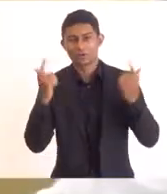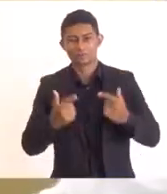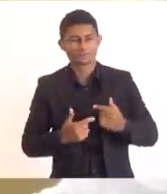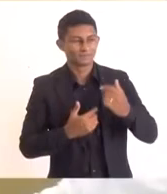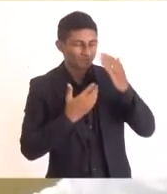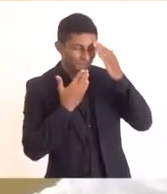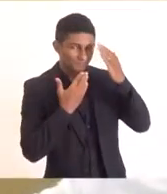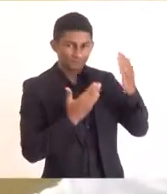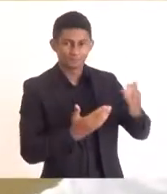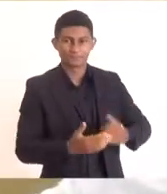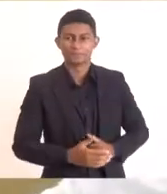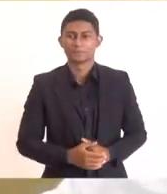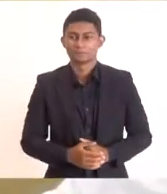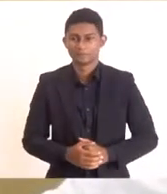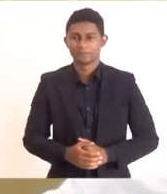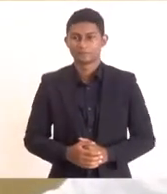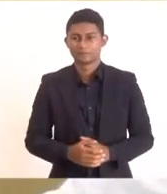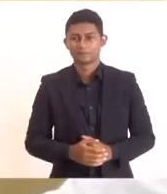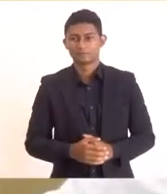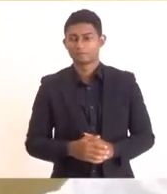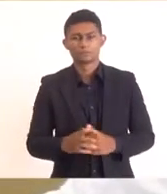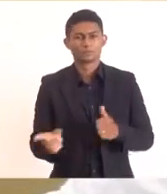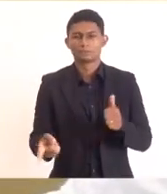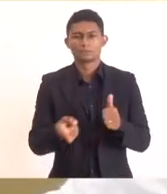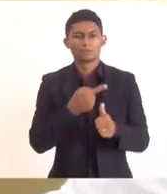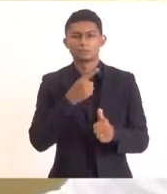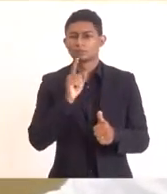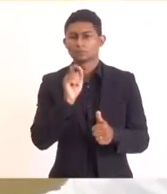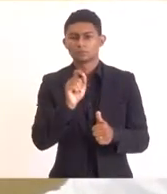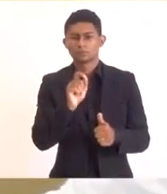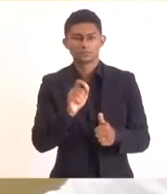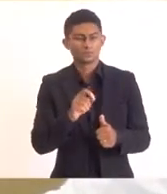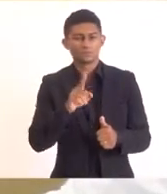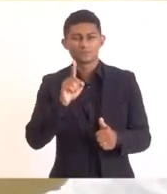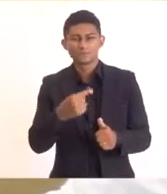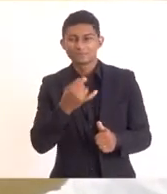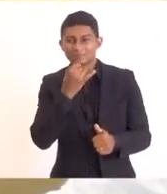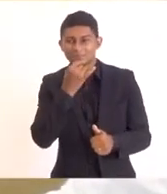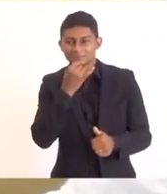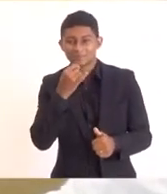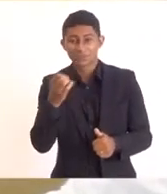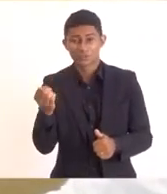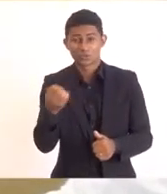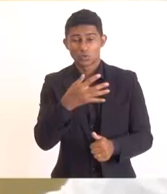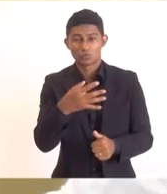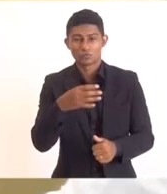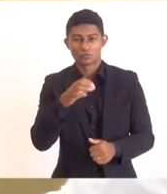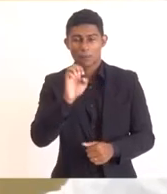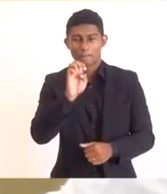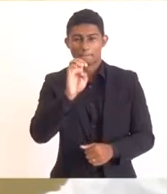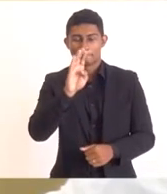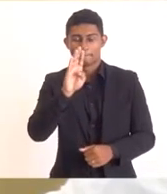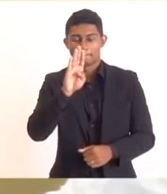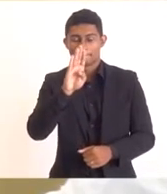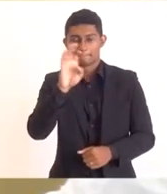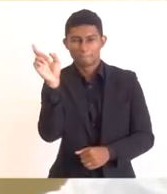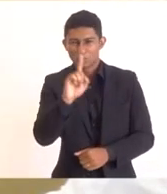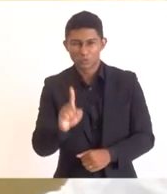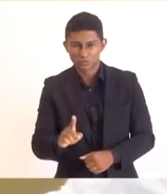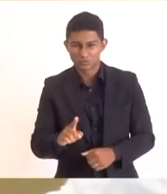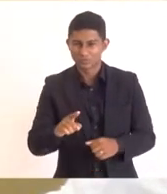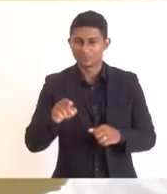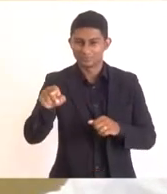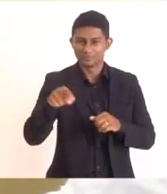Marcos. Bem, Marcos, primeiro dizer que essa ligação, a nova ligação de Búzios, tem um projeto que o Otavinho